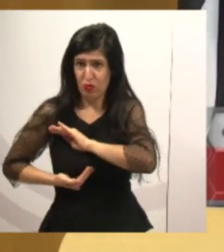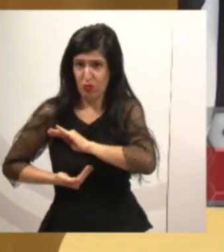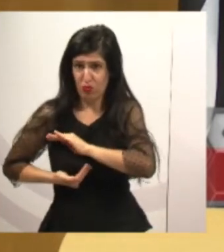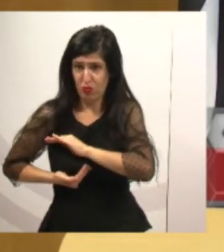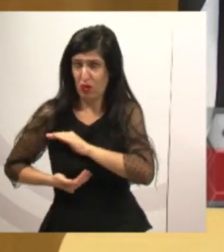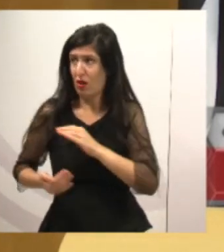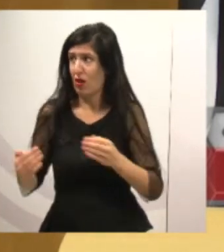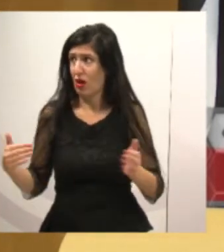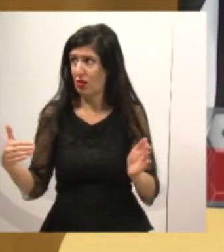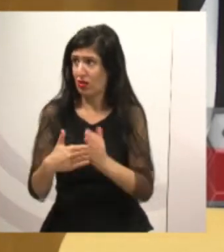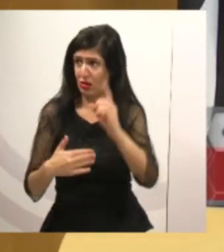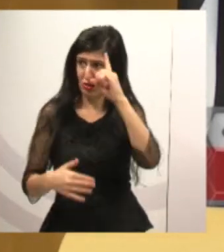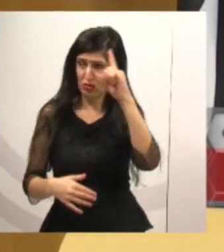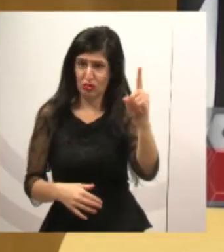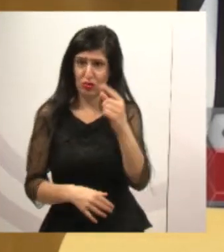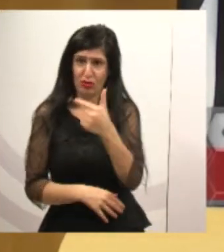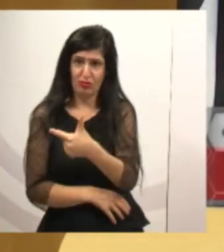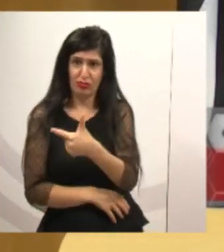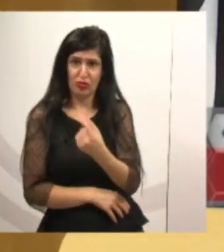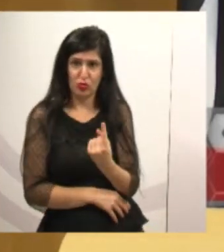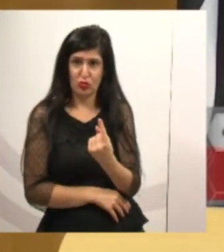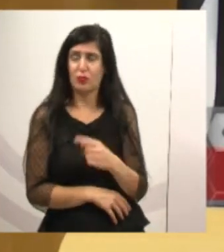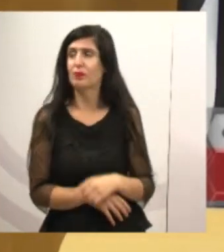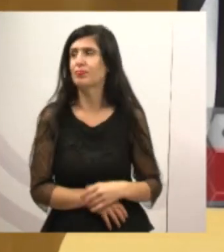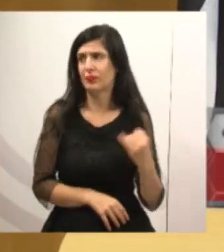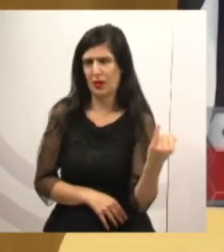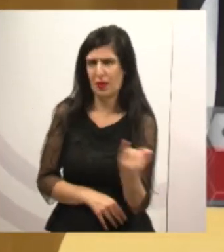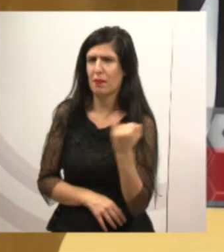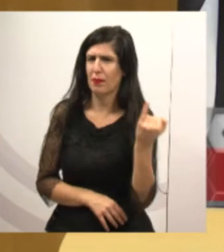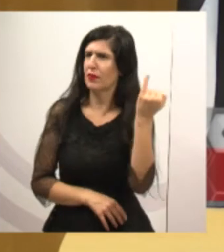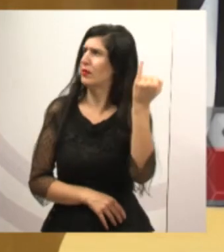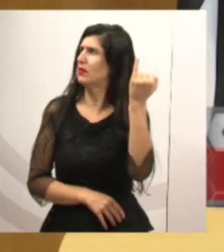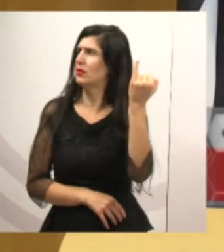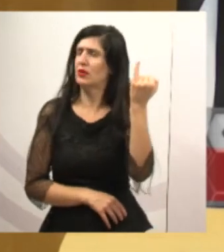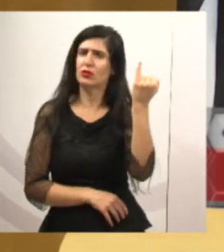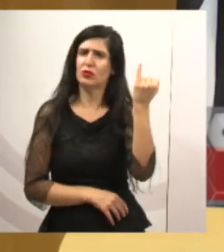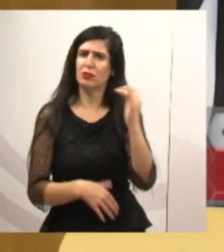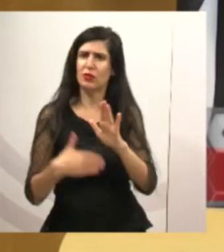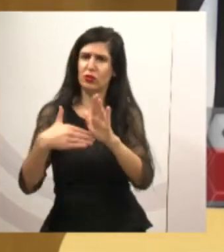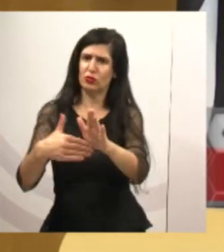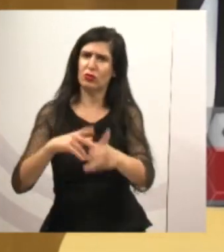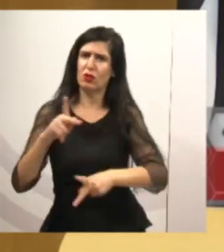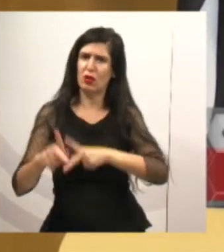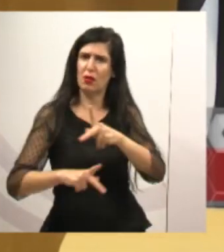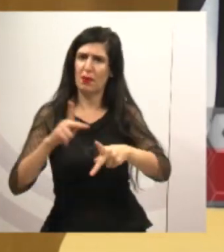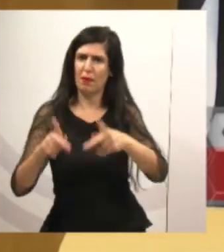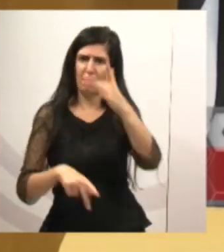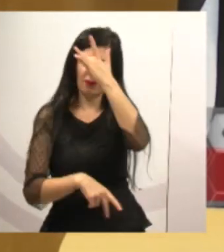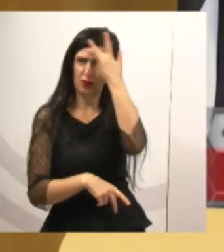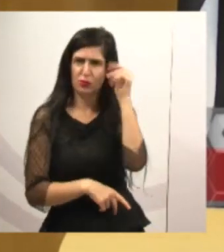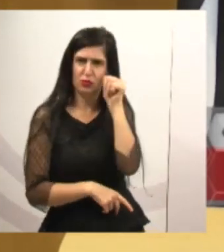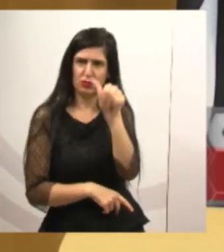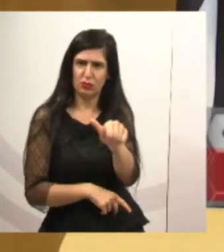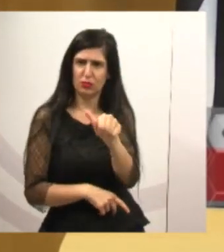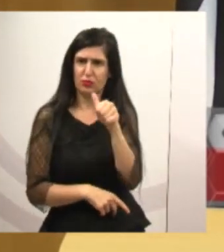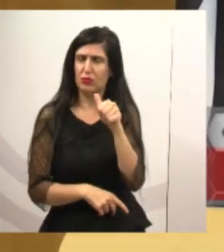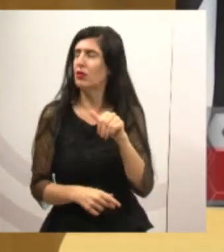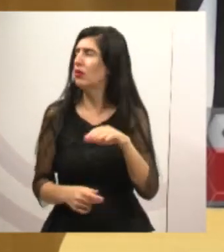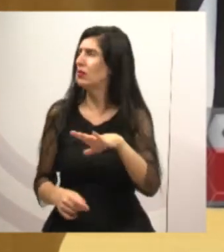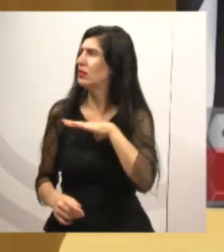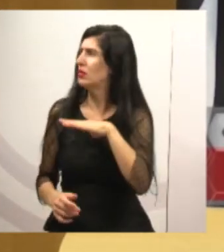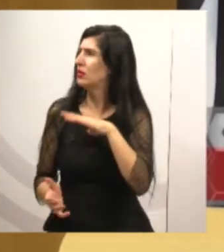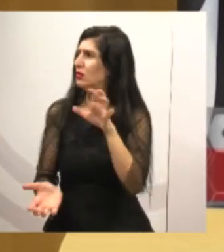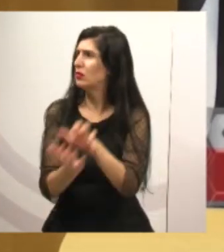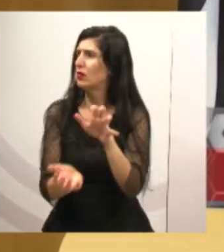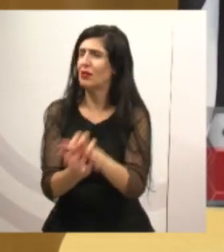uma coisa muito importante para atender a população feminina da cidade de Jacareí. Parabéns